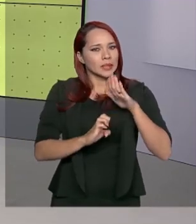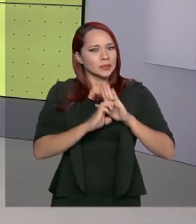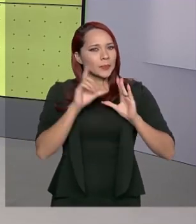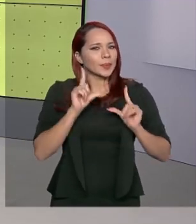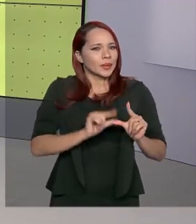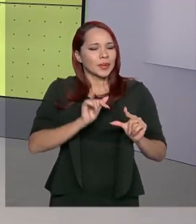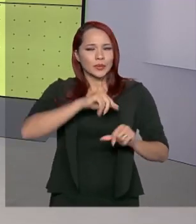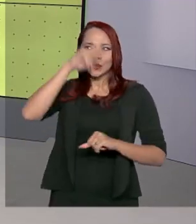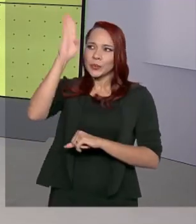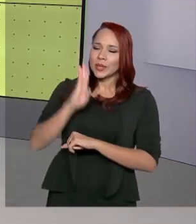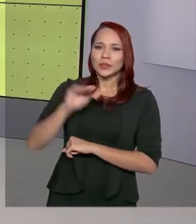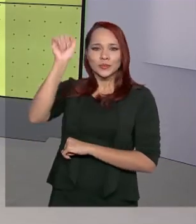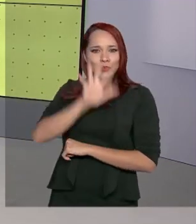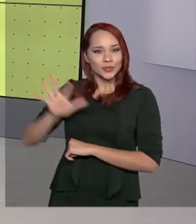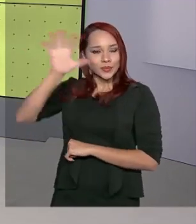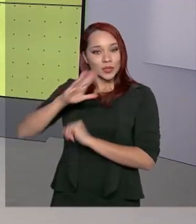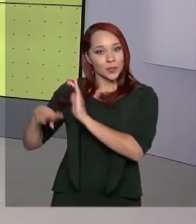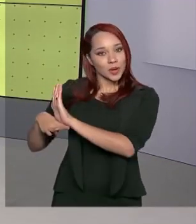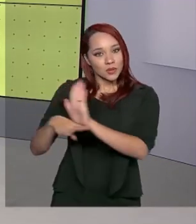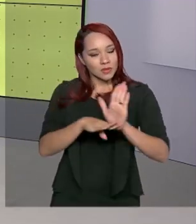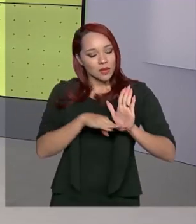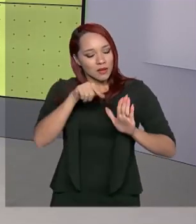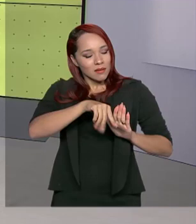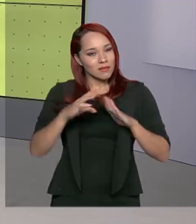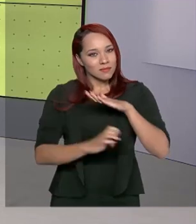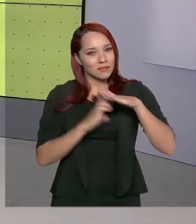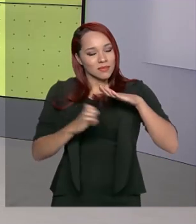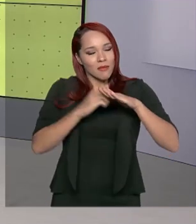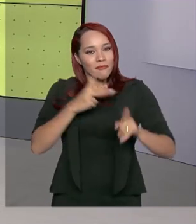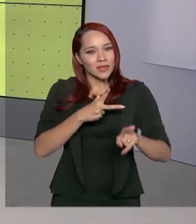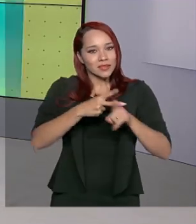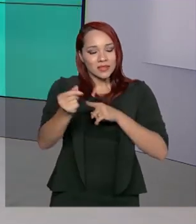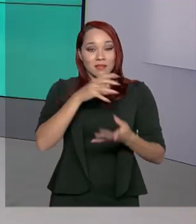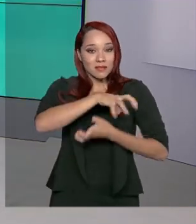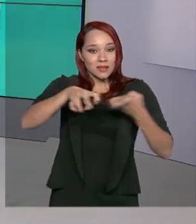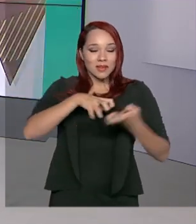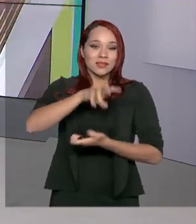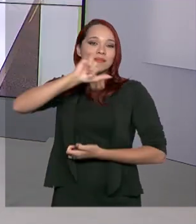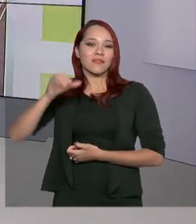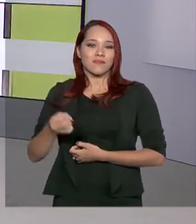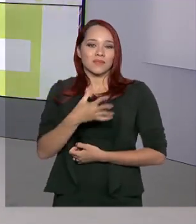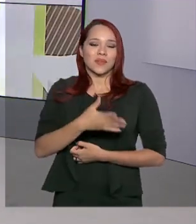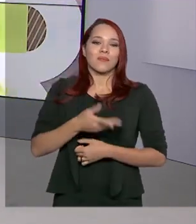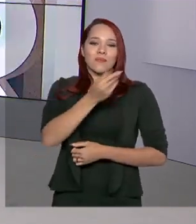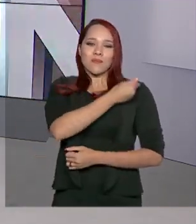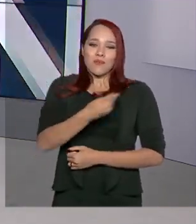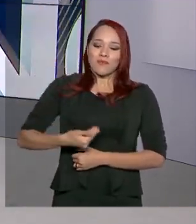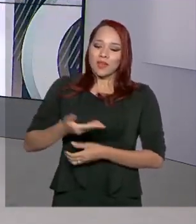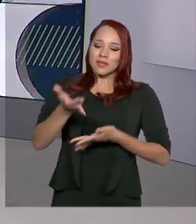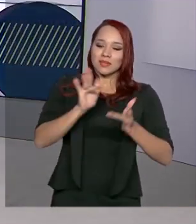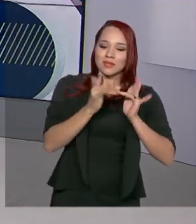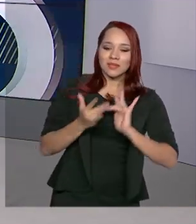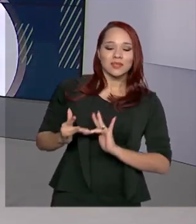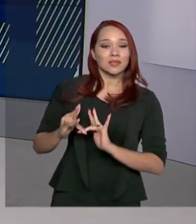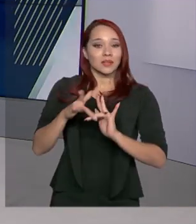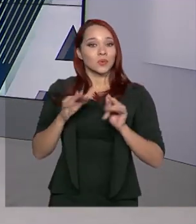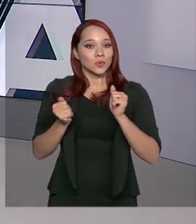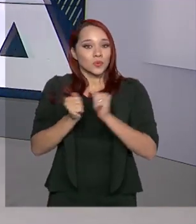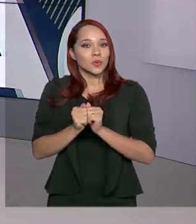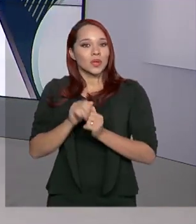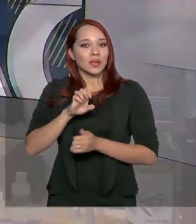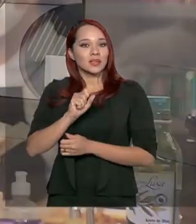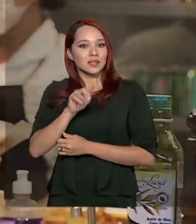país. E para ajudar esses empresários a vencerem a crise com inovação, o governo promove a interação deles com as startups.